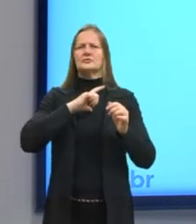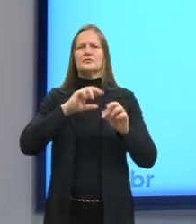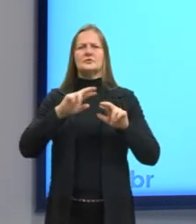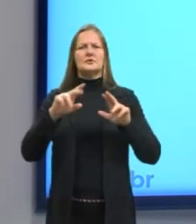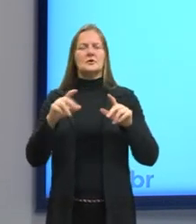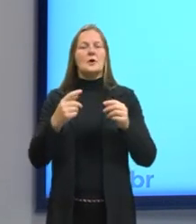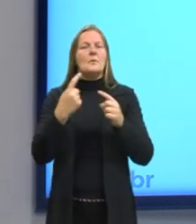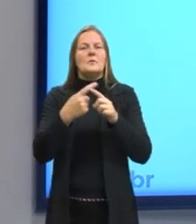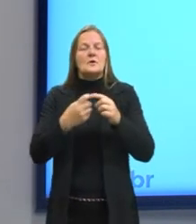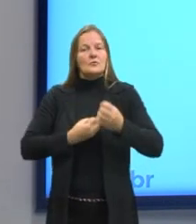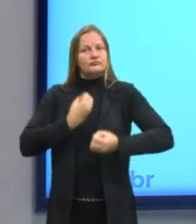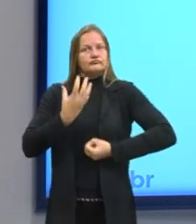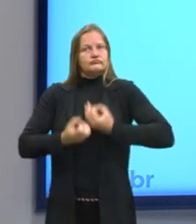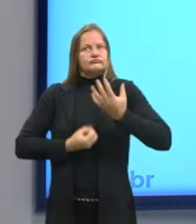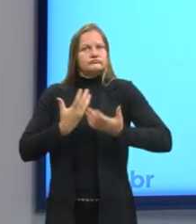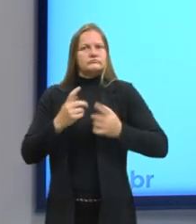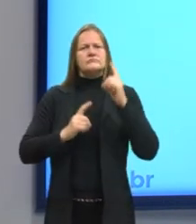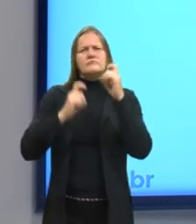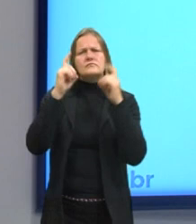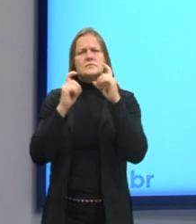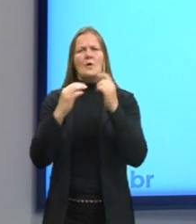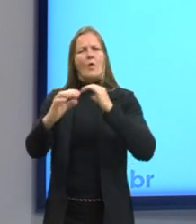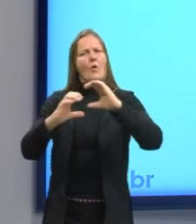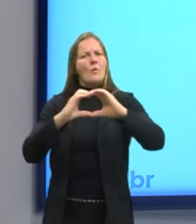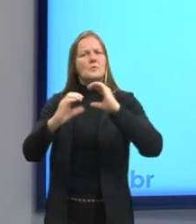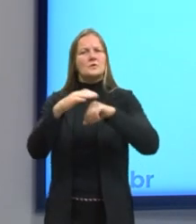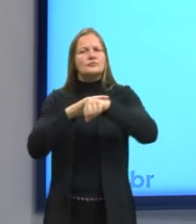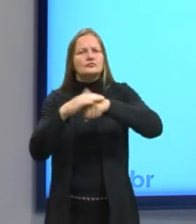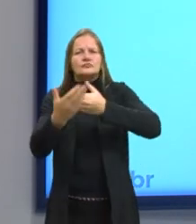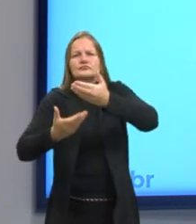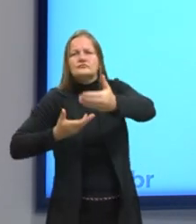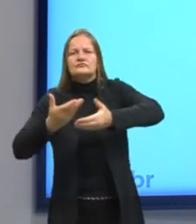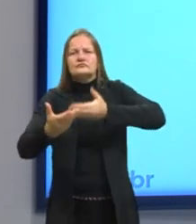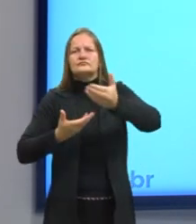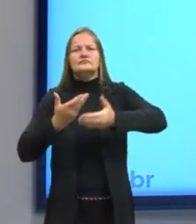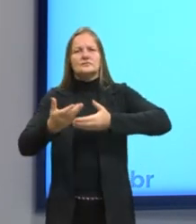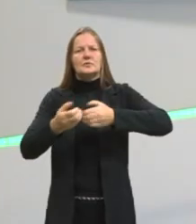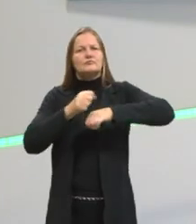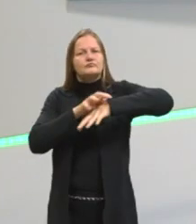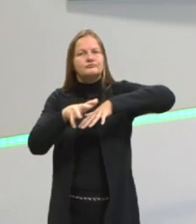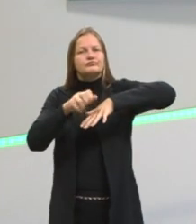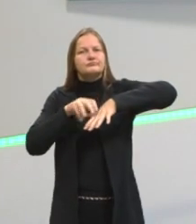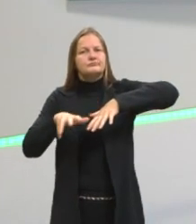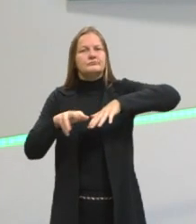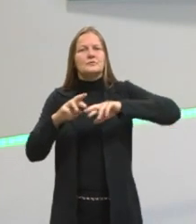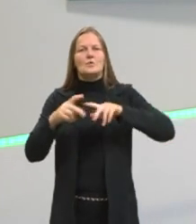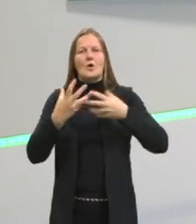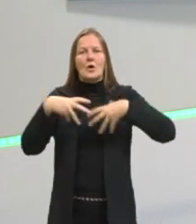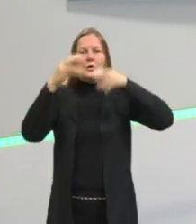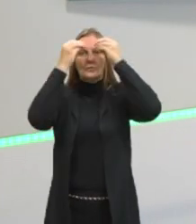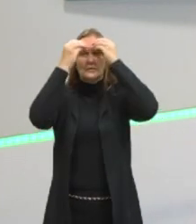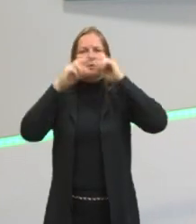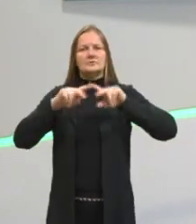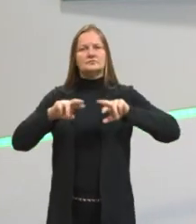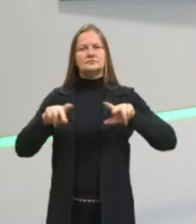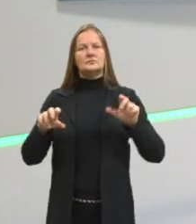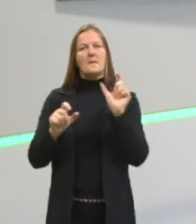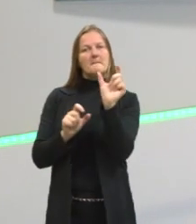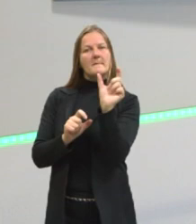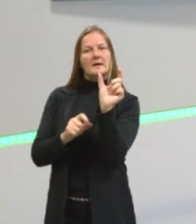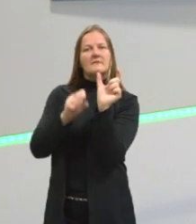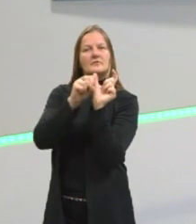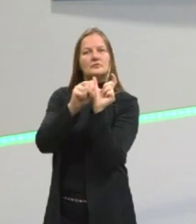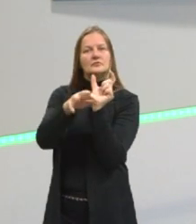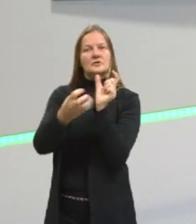expressividade à comunicação. Então, quando a gente estiver falando de figuras de palavras, a gente está falando sobre